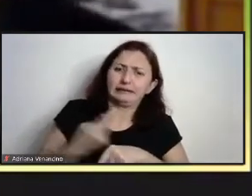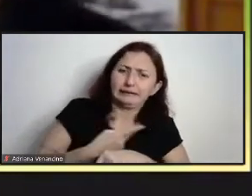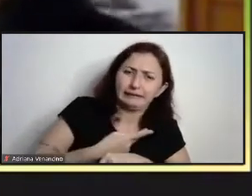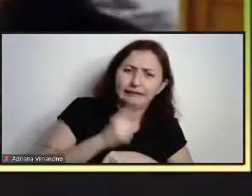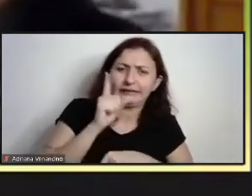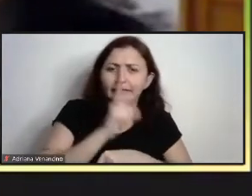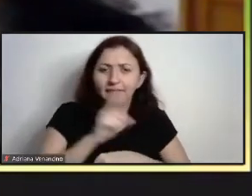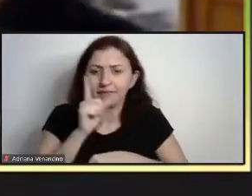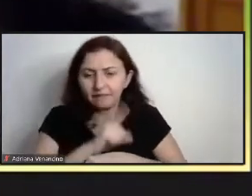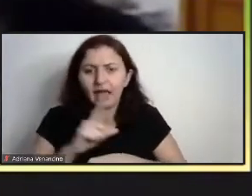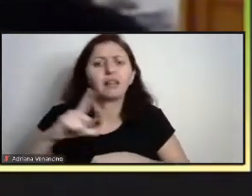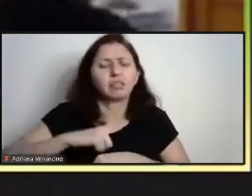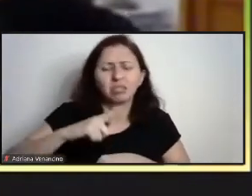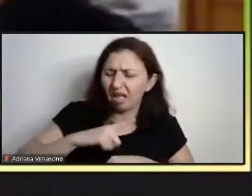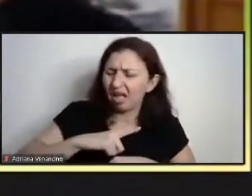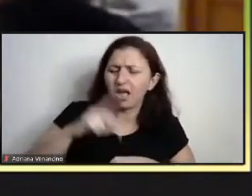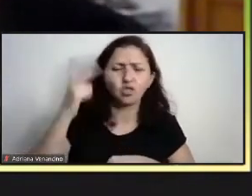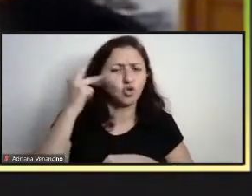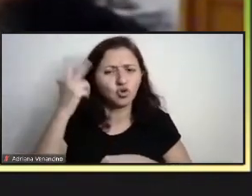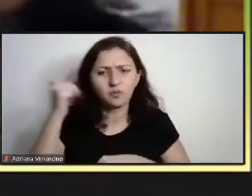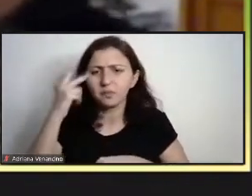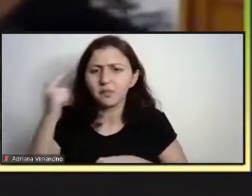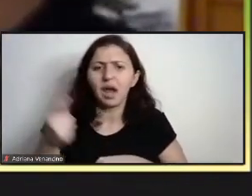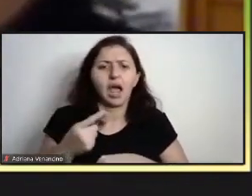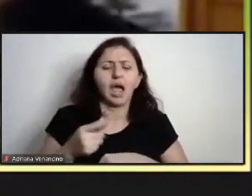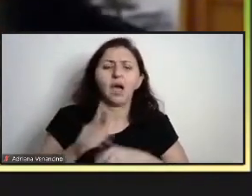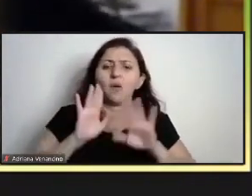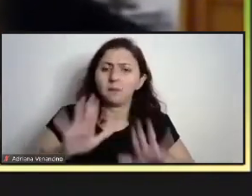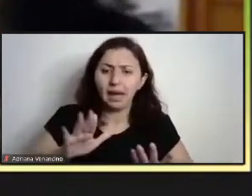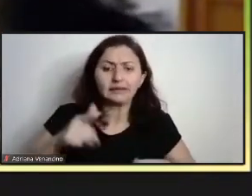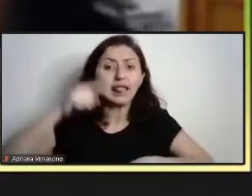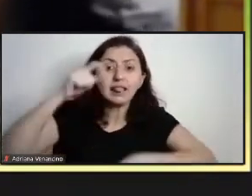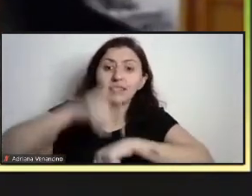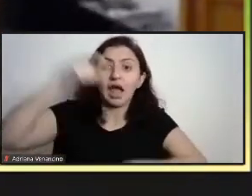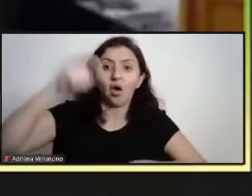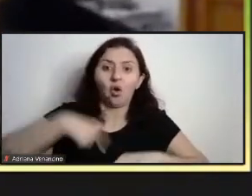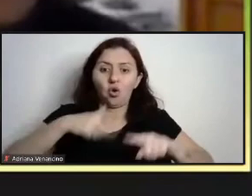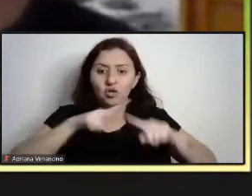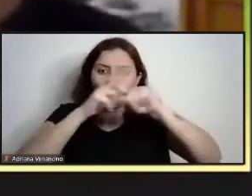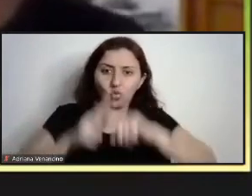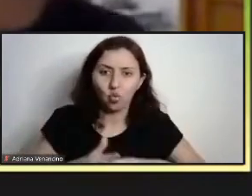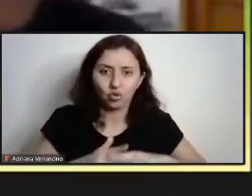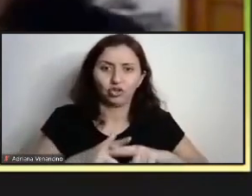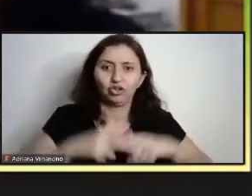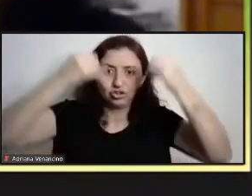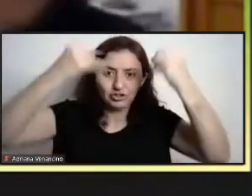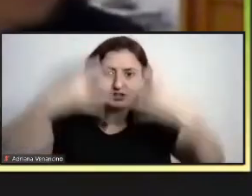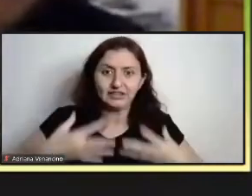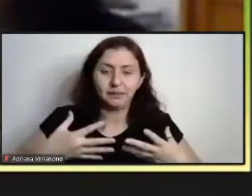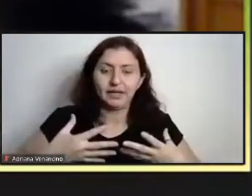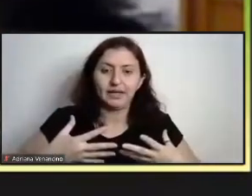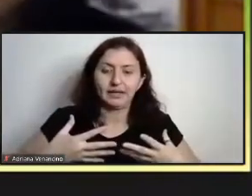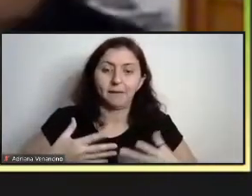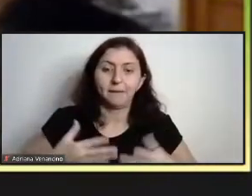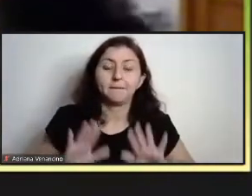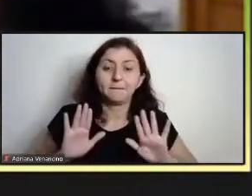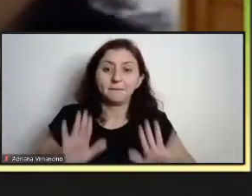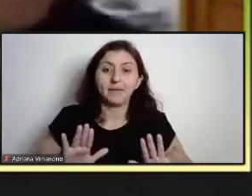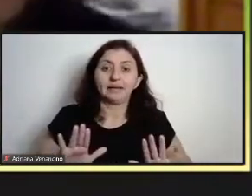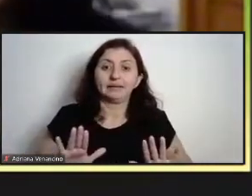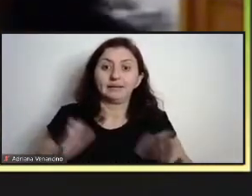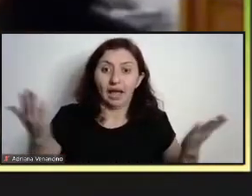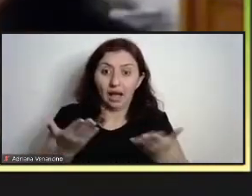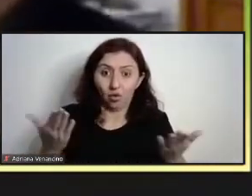comentário, erra uma palavra, mas aí tu já te corrige rapidamente, agora, nesse